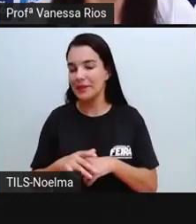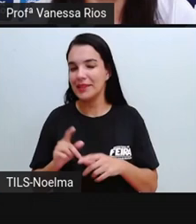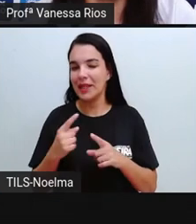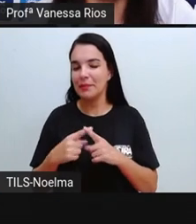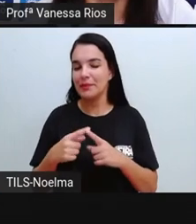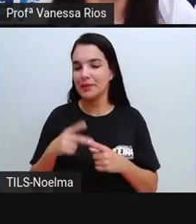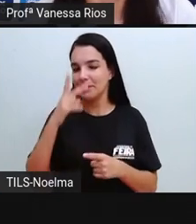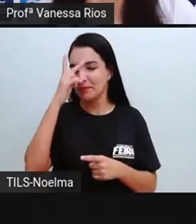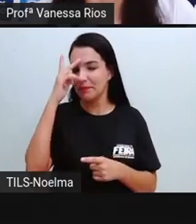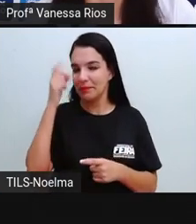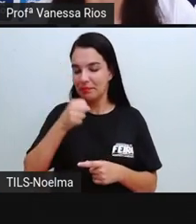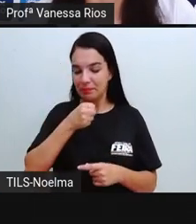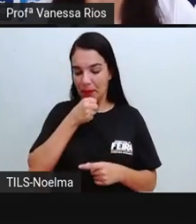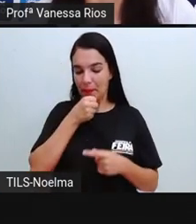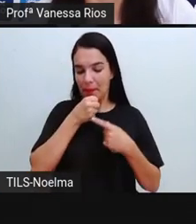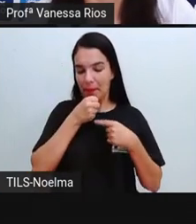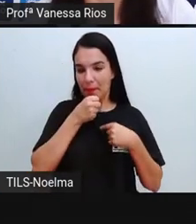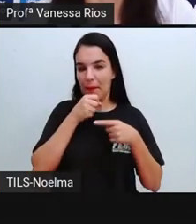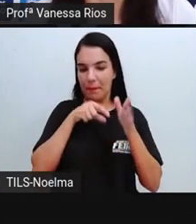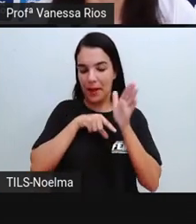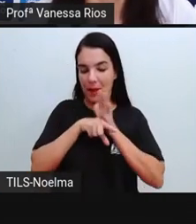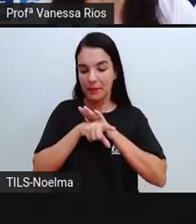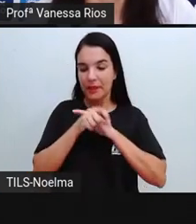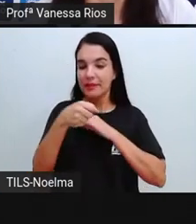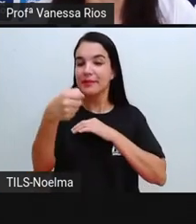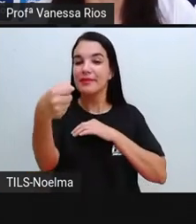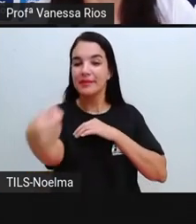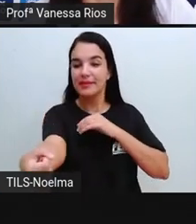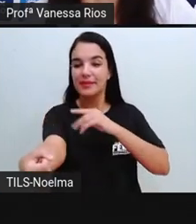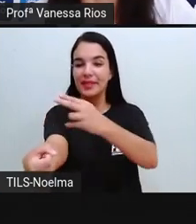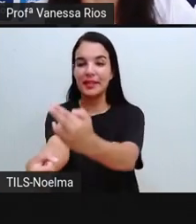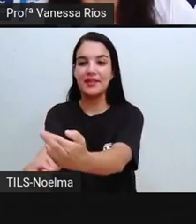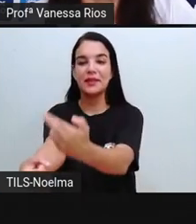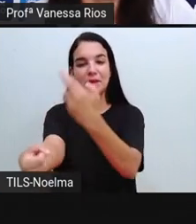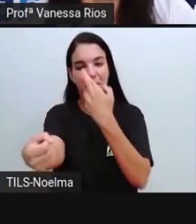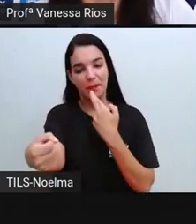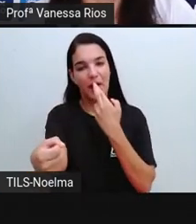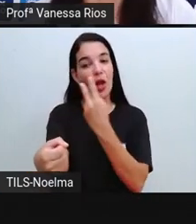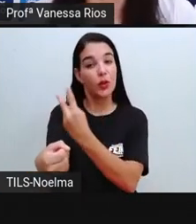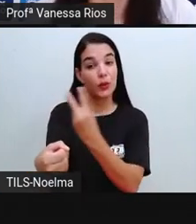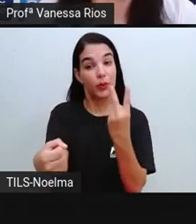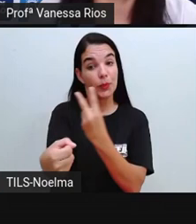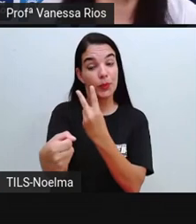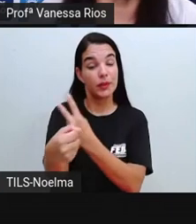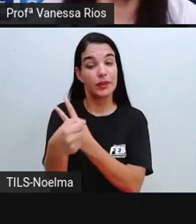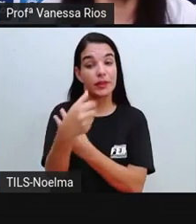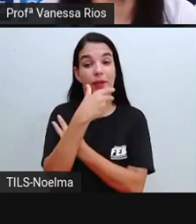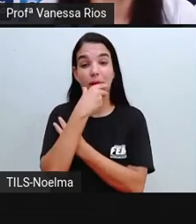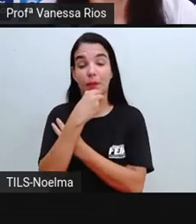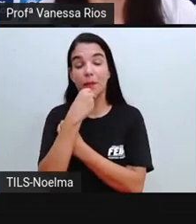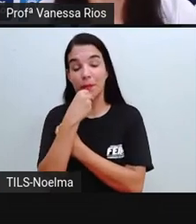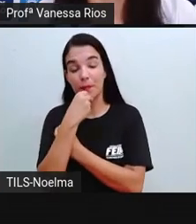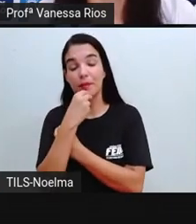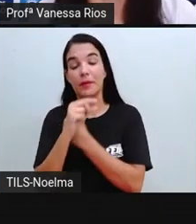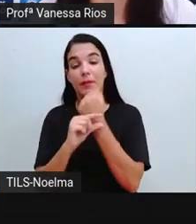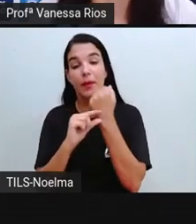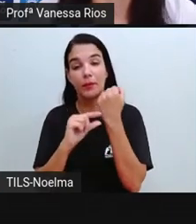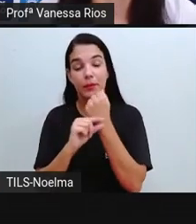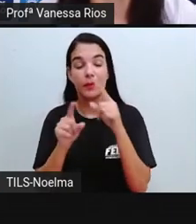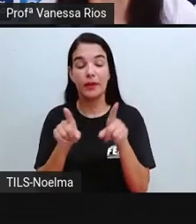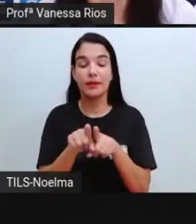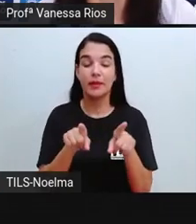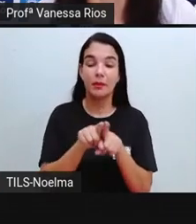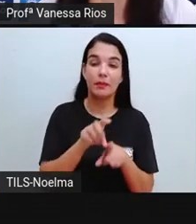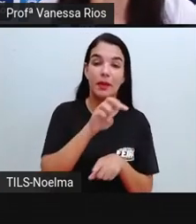perguntas e nesse caso aí o entrevistado não só Maurício de Souza, mas aí a sua filha Mônica, que serviu de